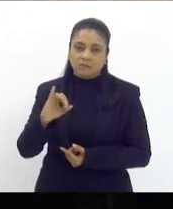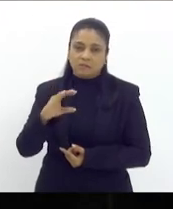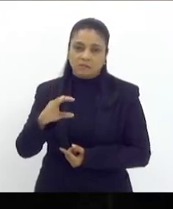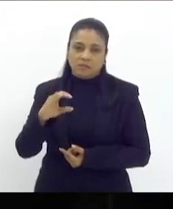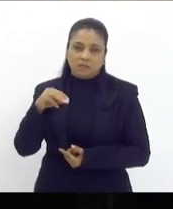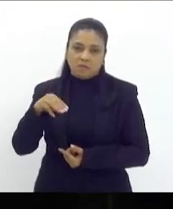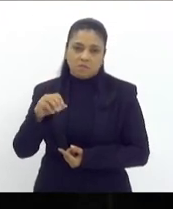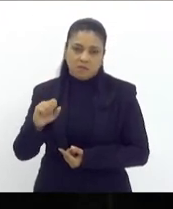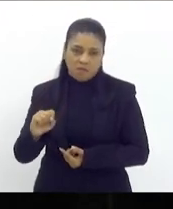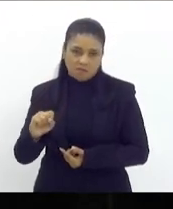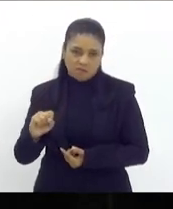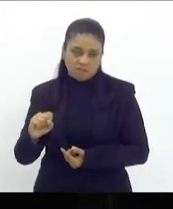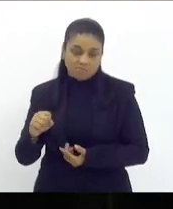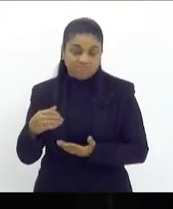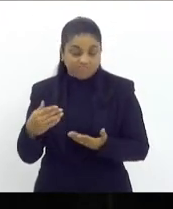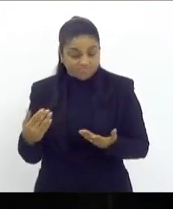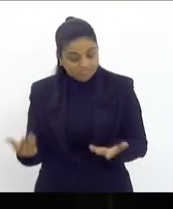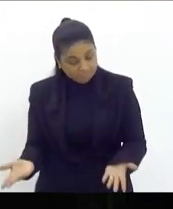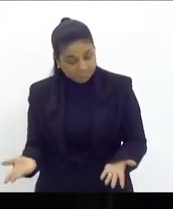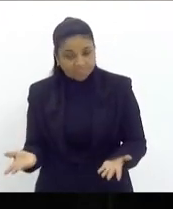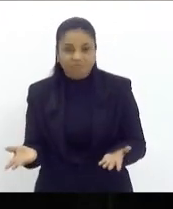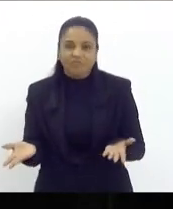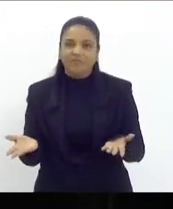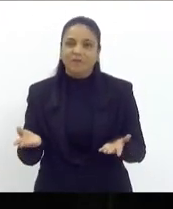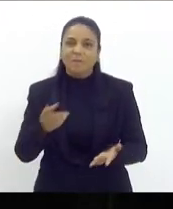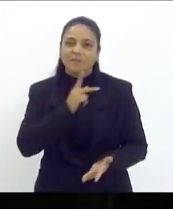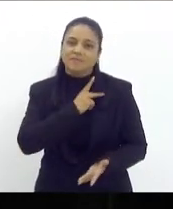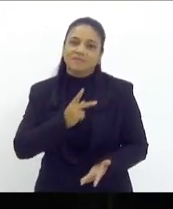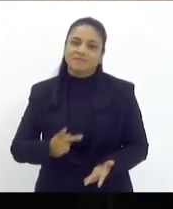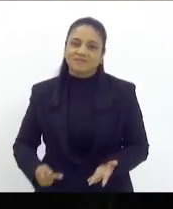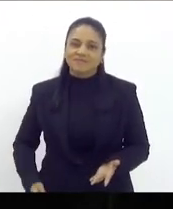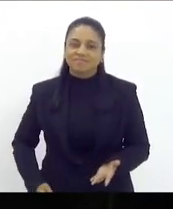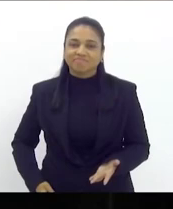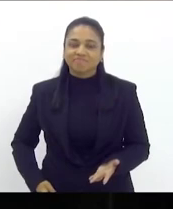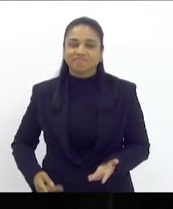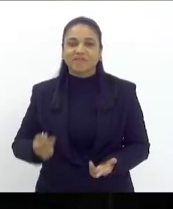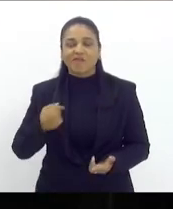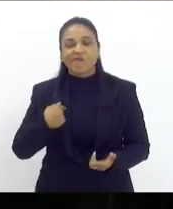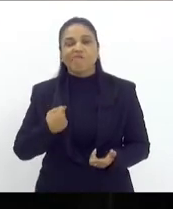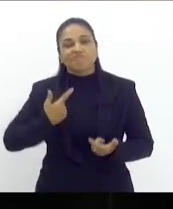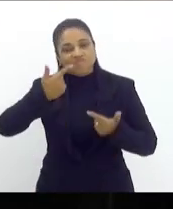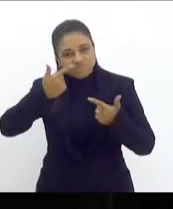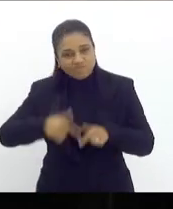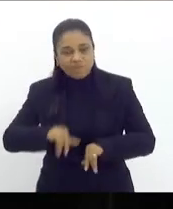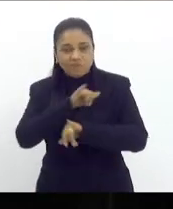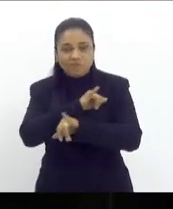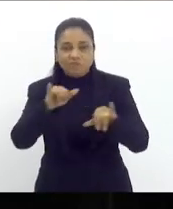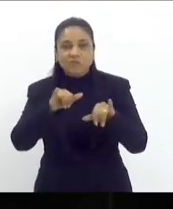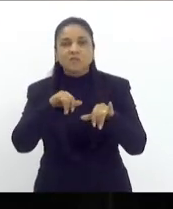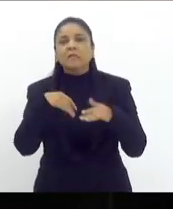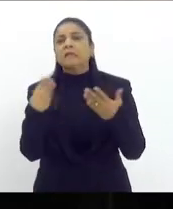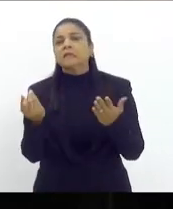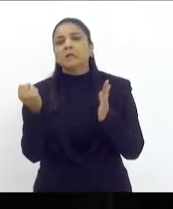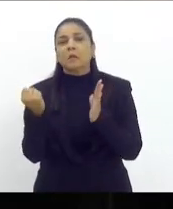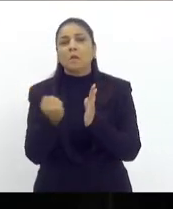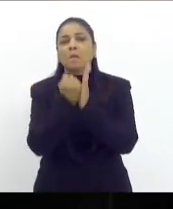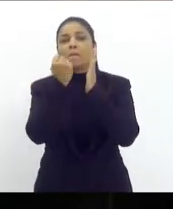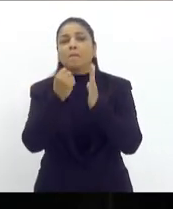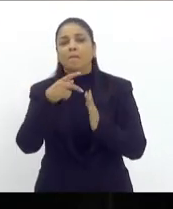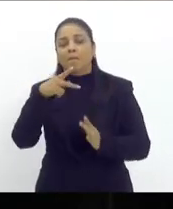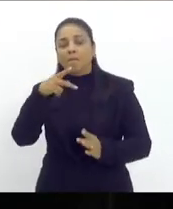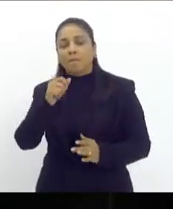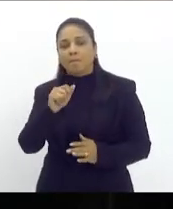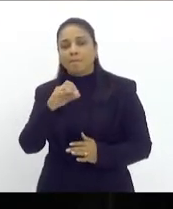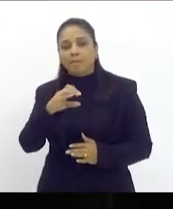então dentro disso senhora presidente é que eu volto a dizer cadê o pacto federativo